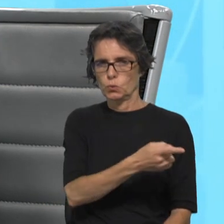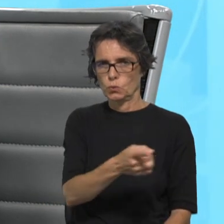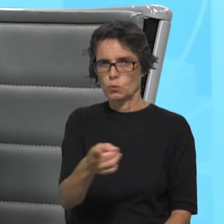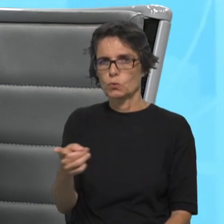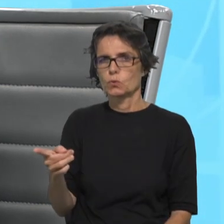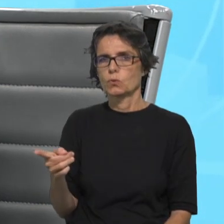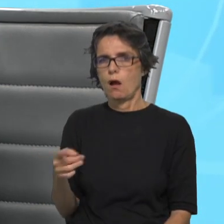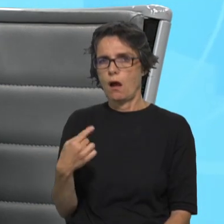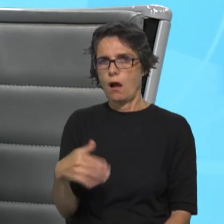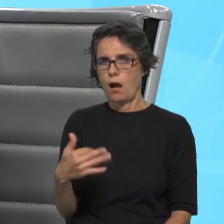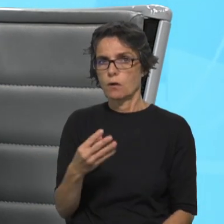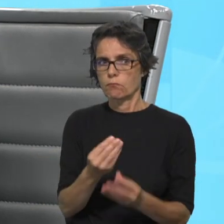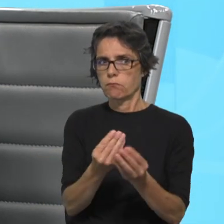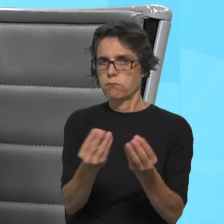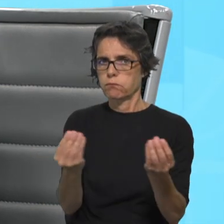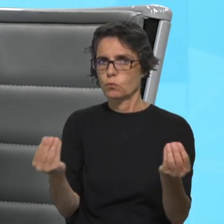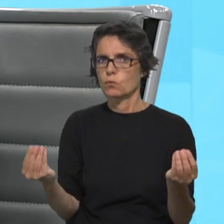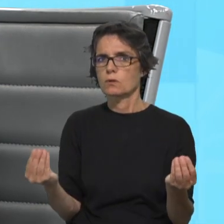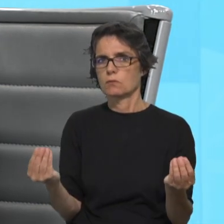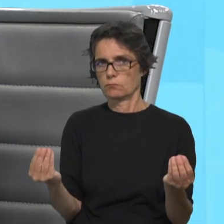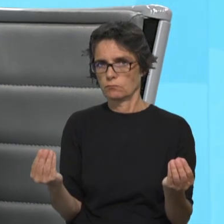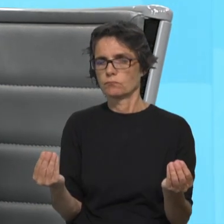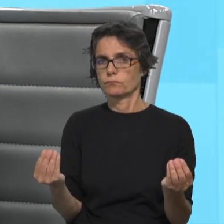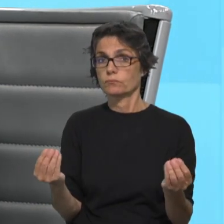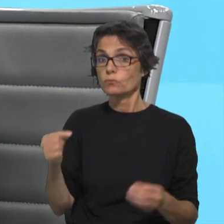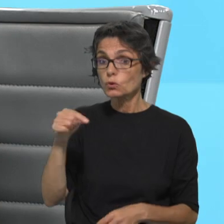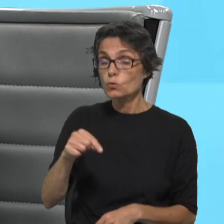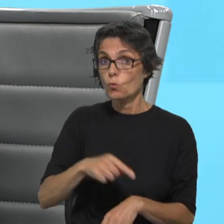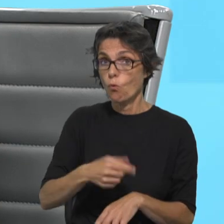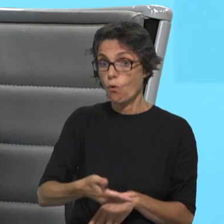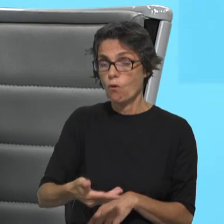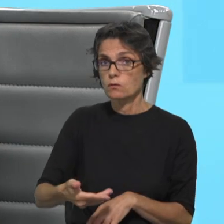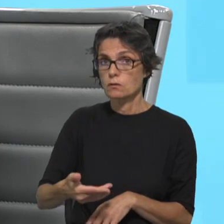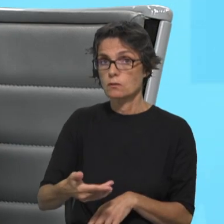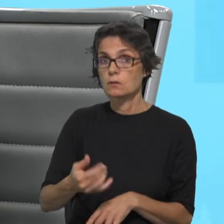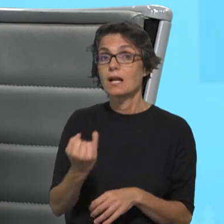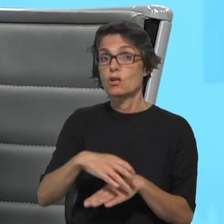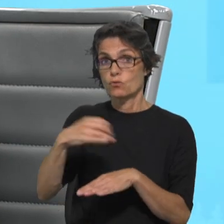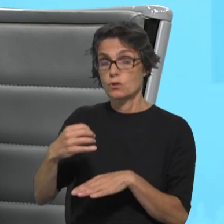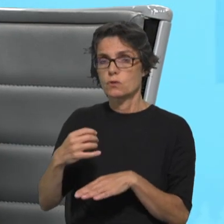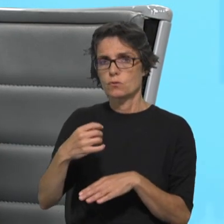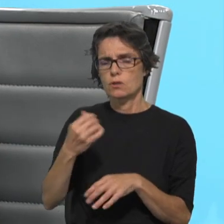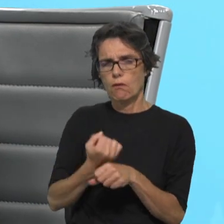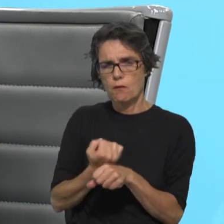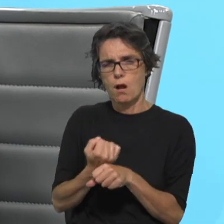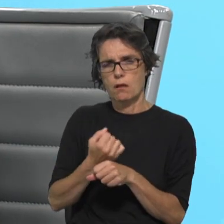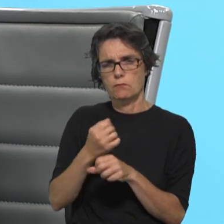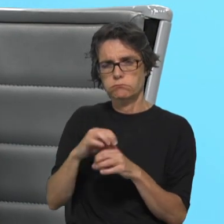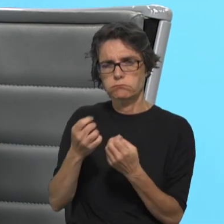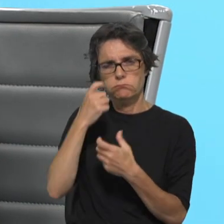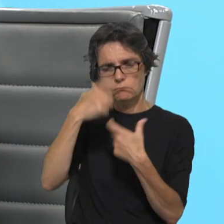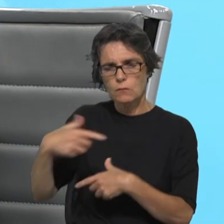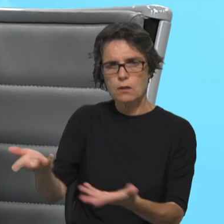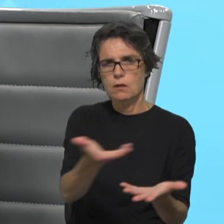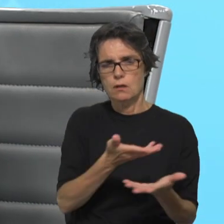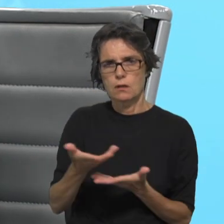a existir e que, se calhar, hoje contam com muitas instituições humanitárias, muitas instituições da Igreja para saciar